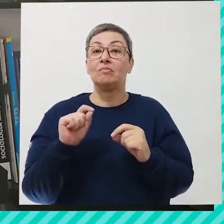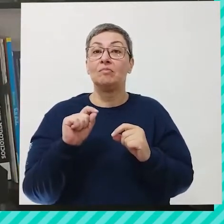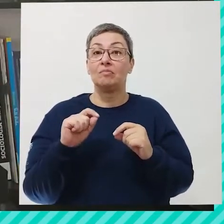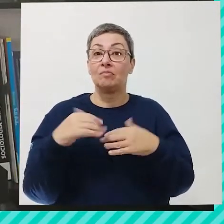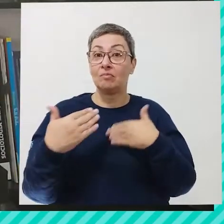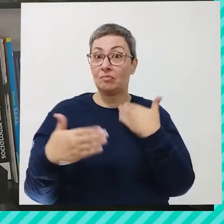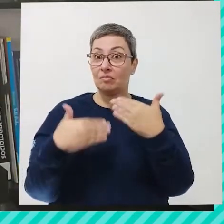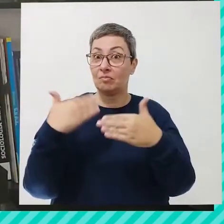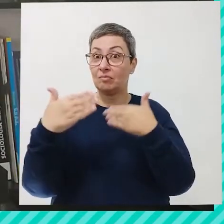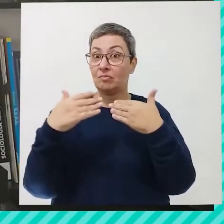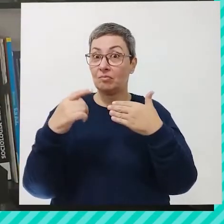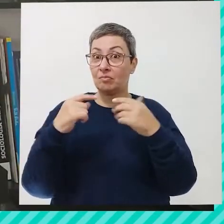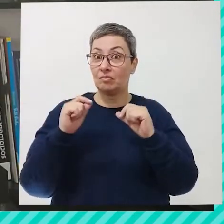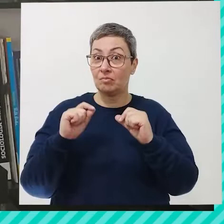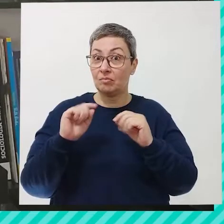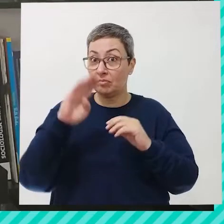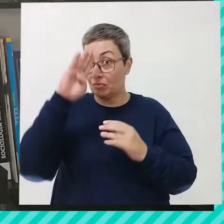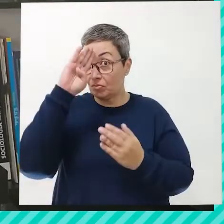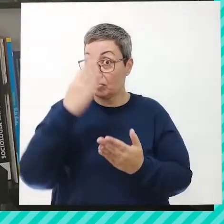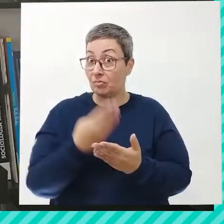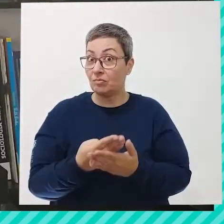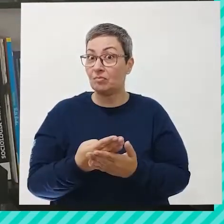construção da confiança,